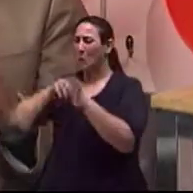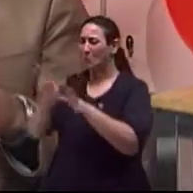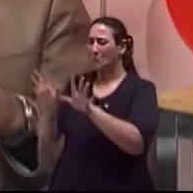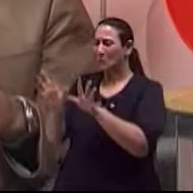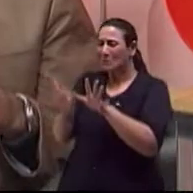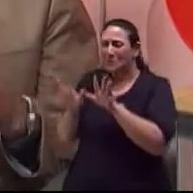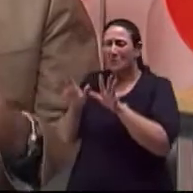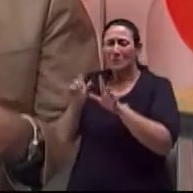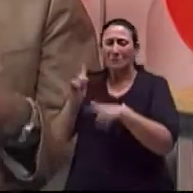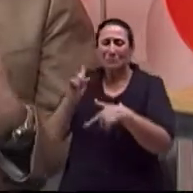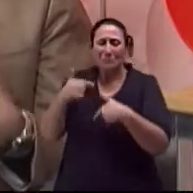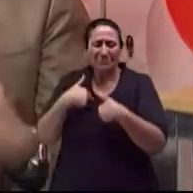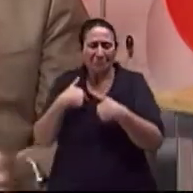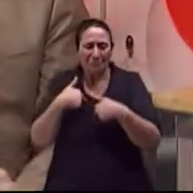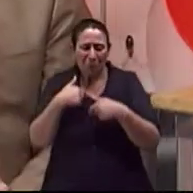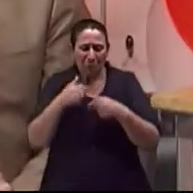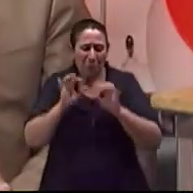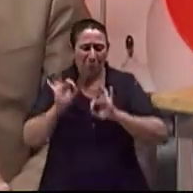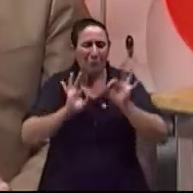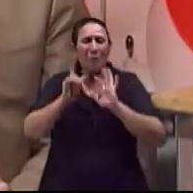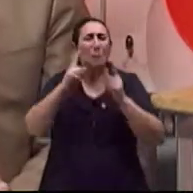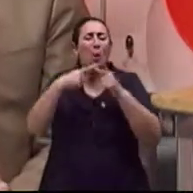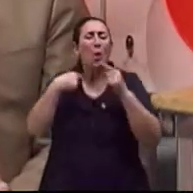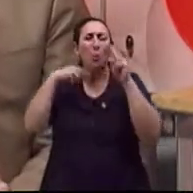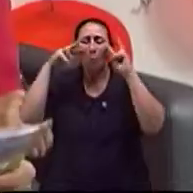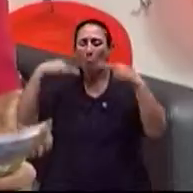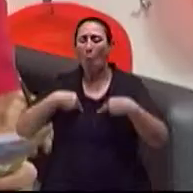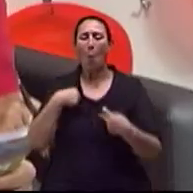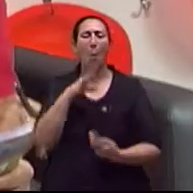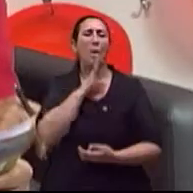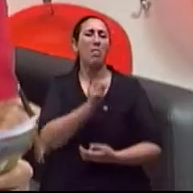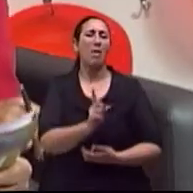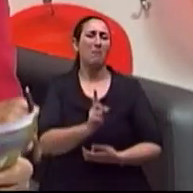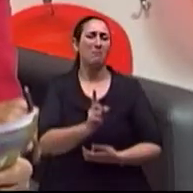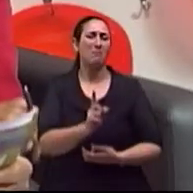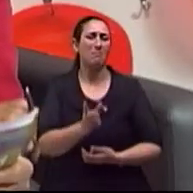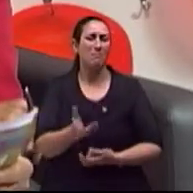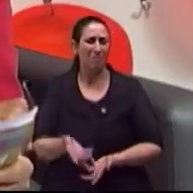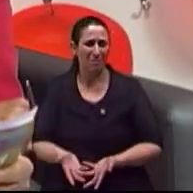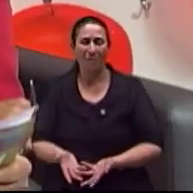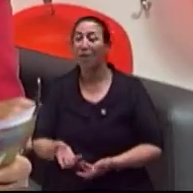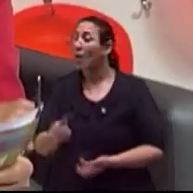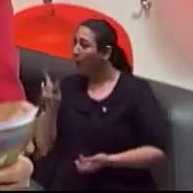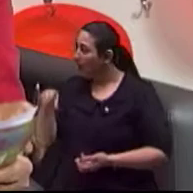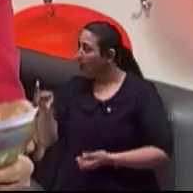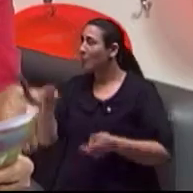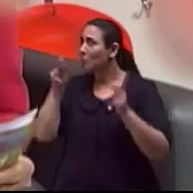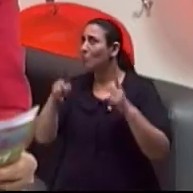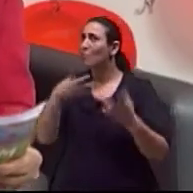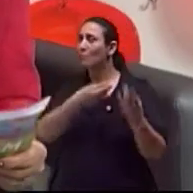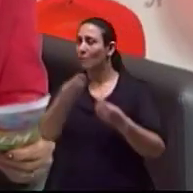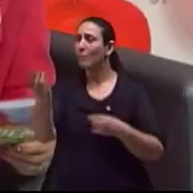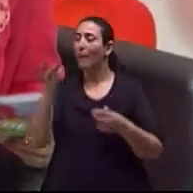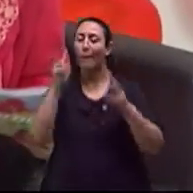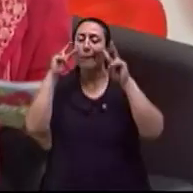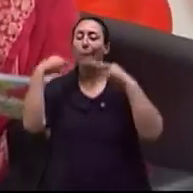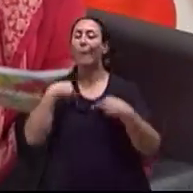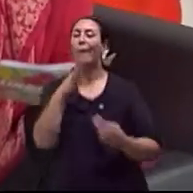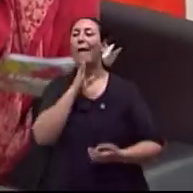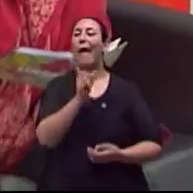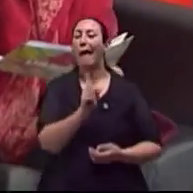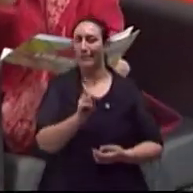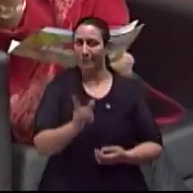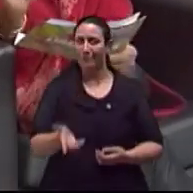Principalmente porque ele não se conhece Ah, o autoconhecimento tu bota como Que nem Daniel Goleman, como o